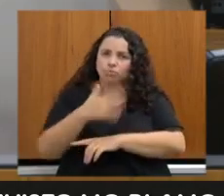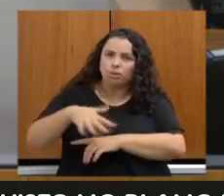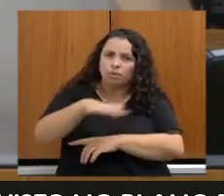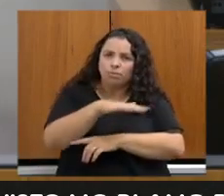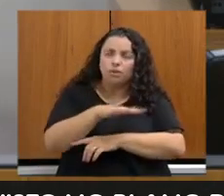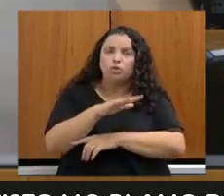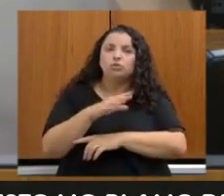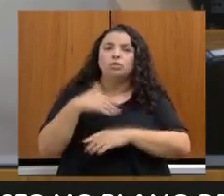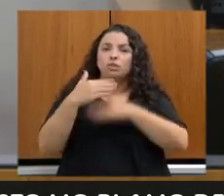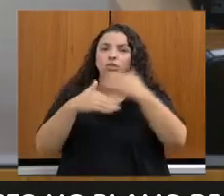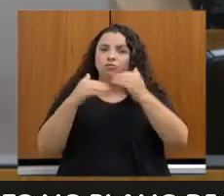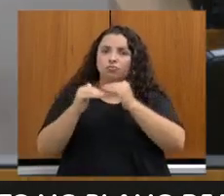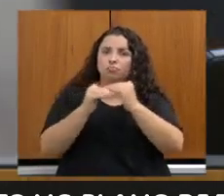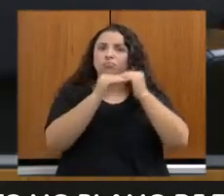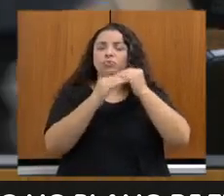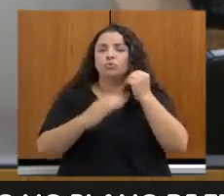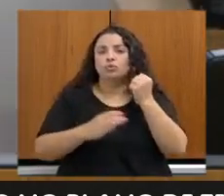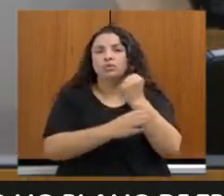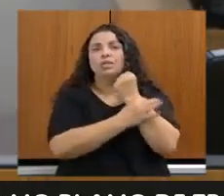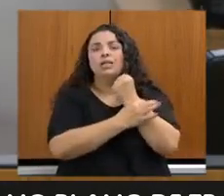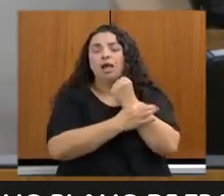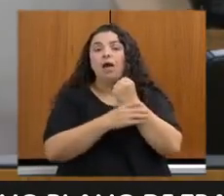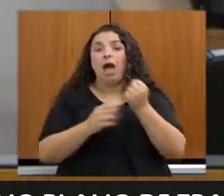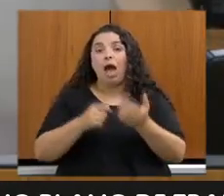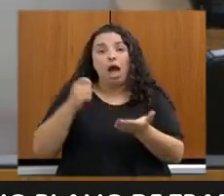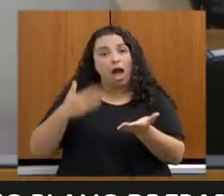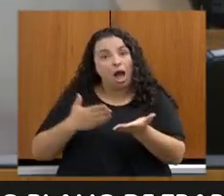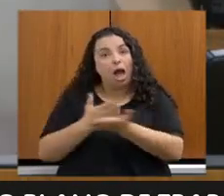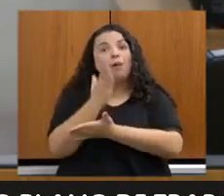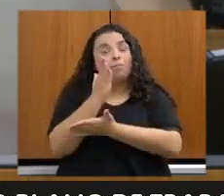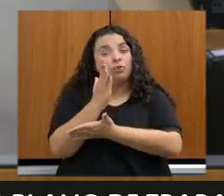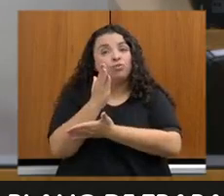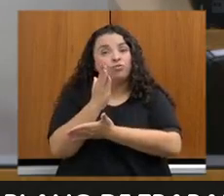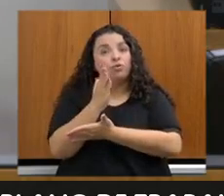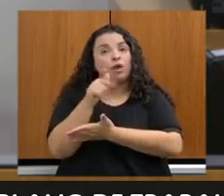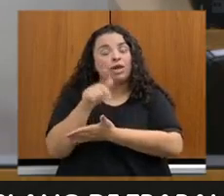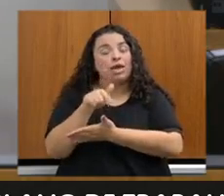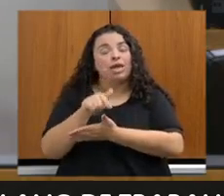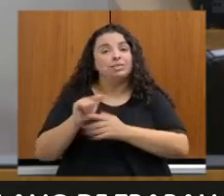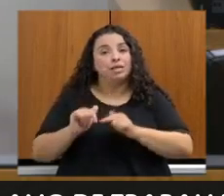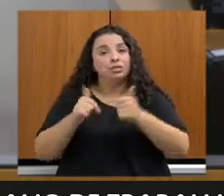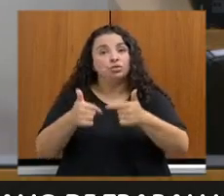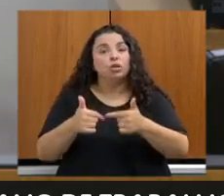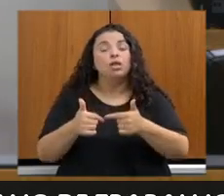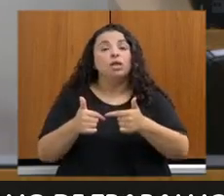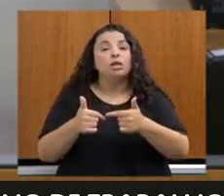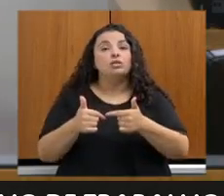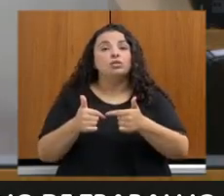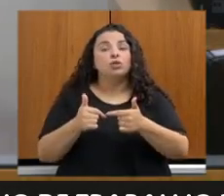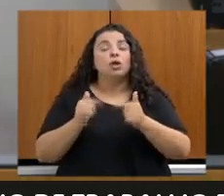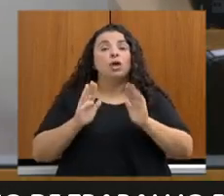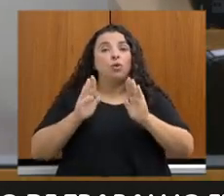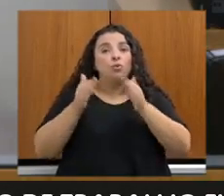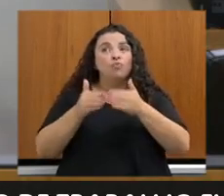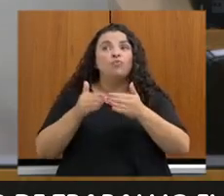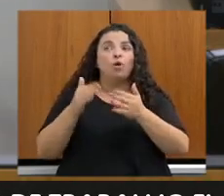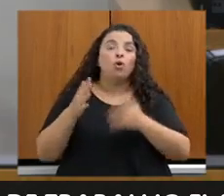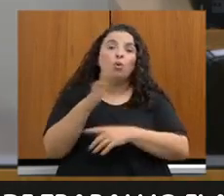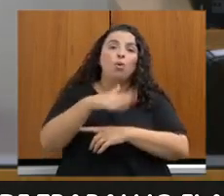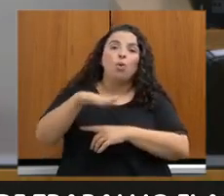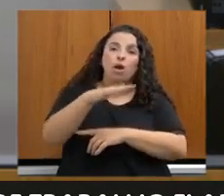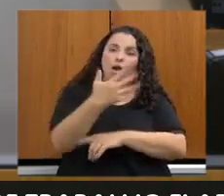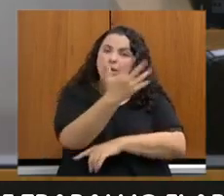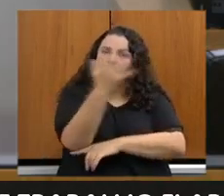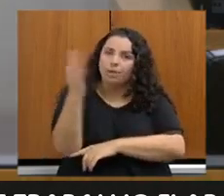contexto para monitorar o tema das ações do Estado de Minas Gerais para a mitigação das mudanças climáticas, tendo como um dos